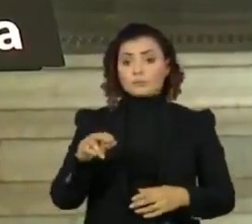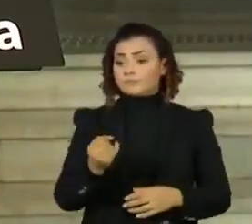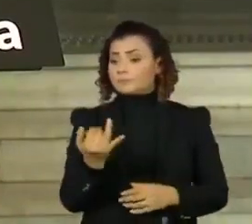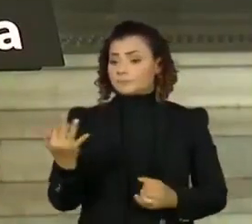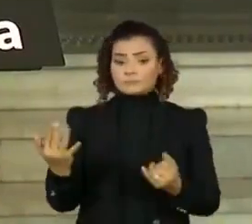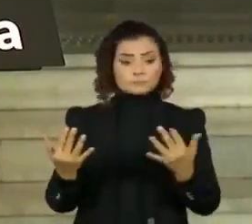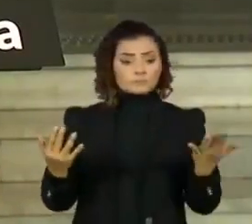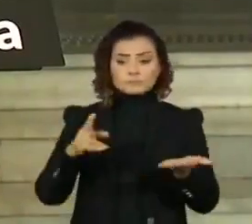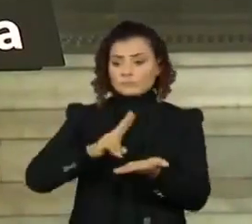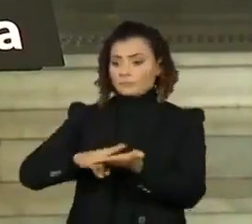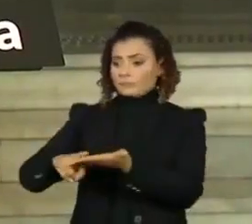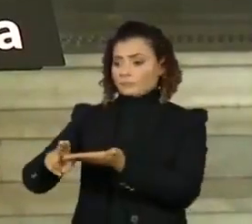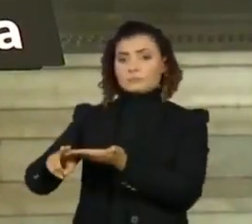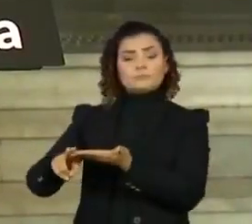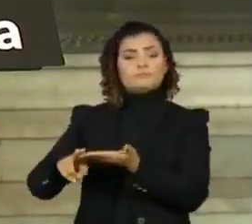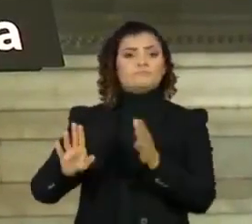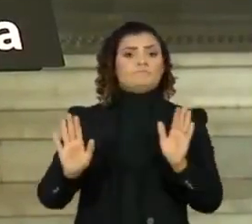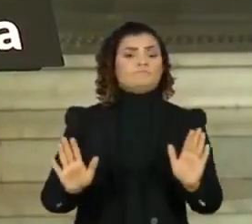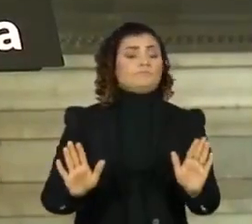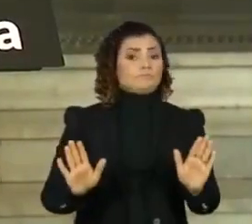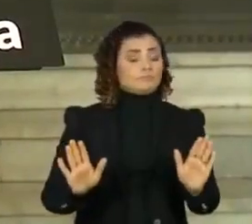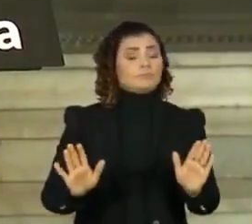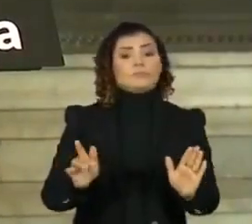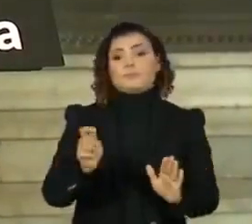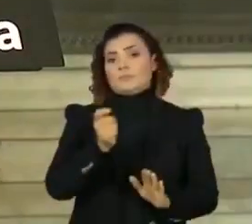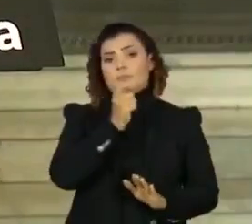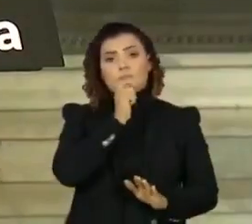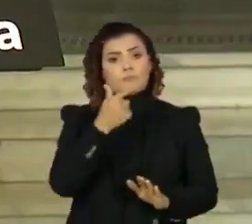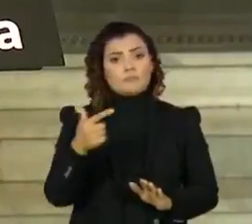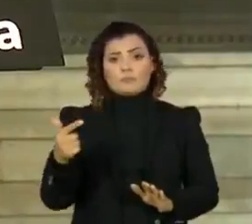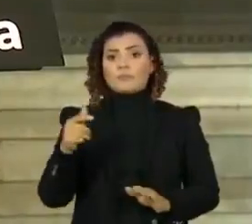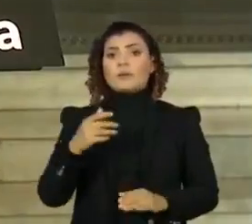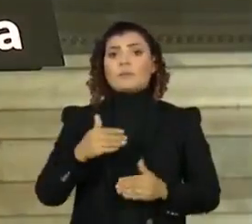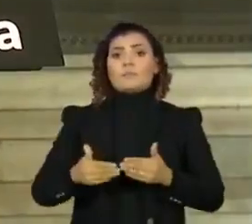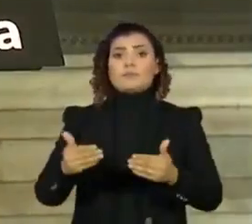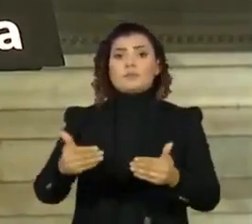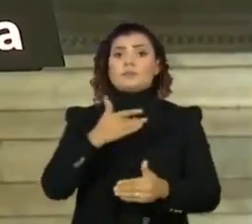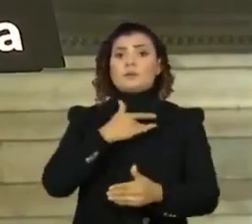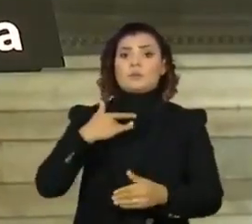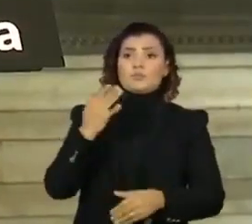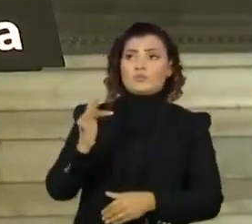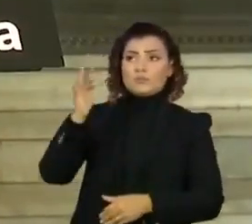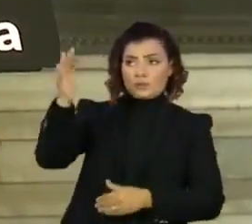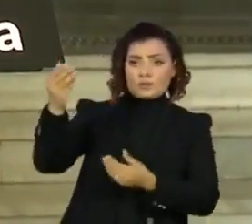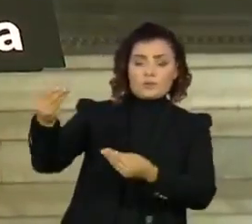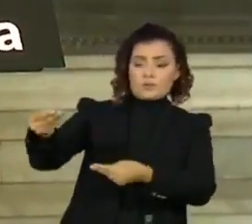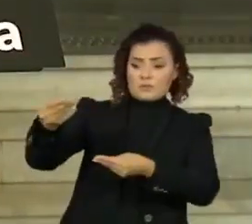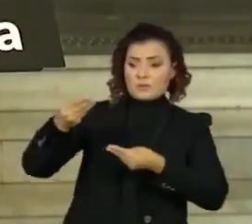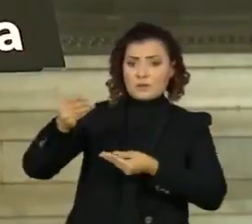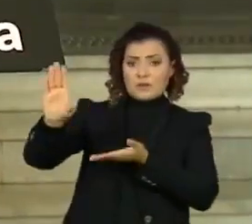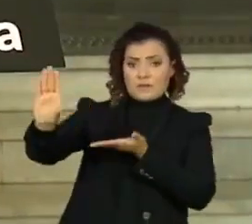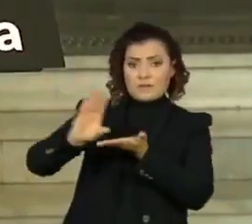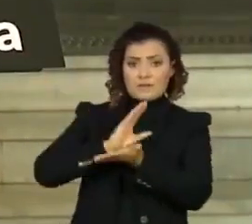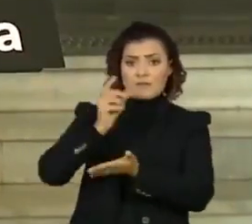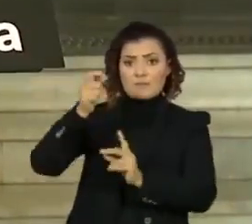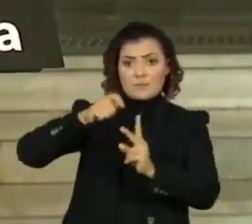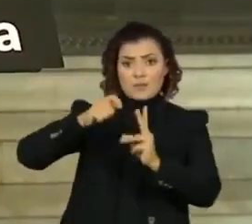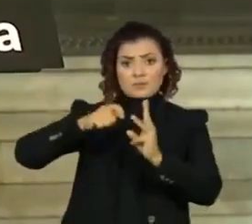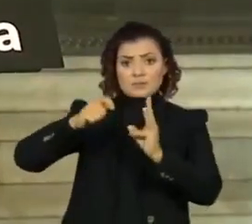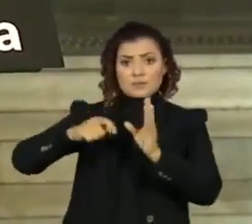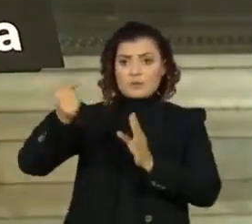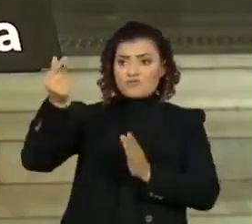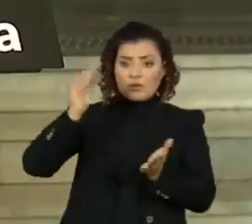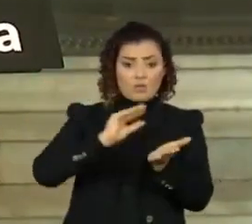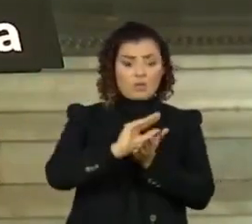de leitos, governador, nós não recebemos ainda do Ministério da Saúde aqueles valores de custeio mensais,